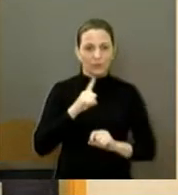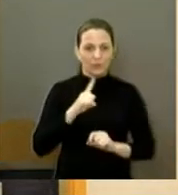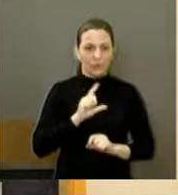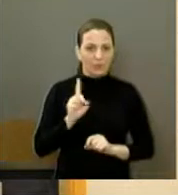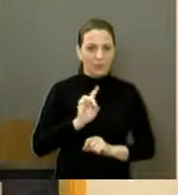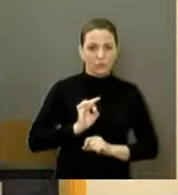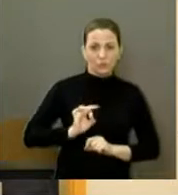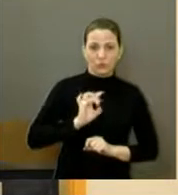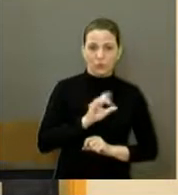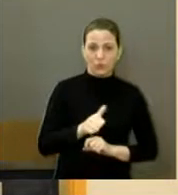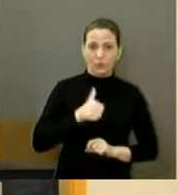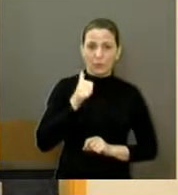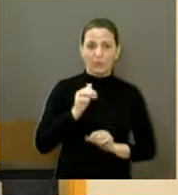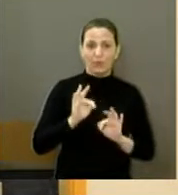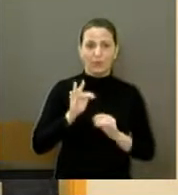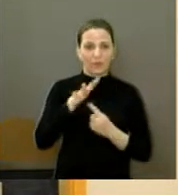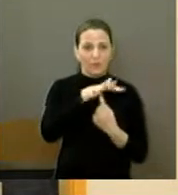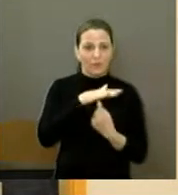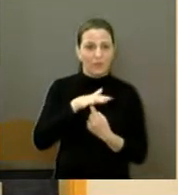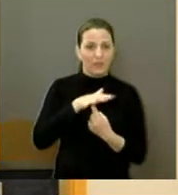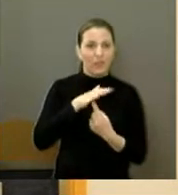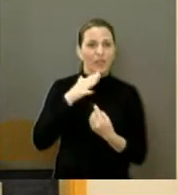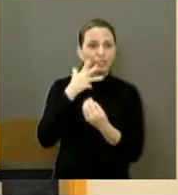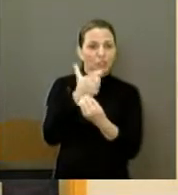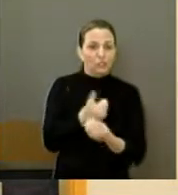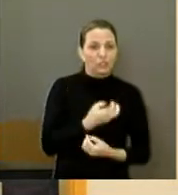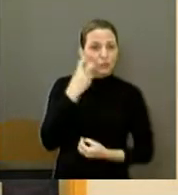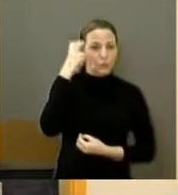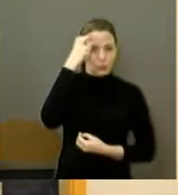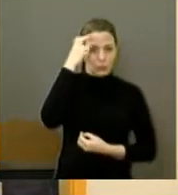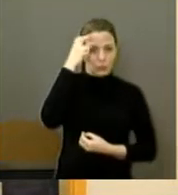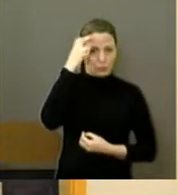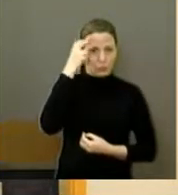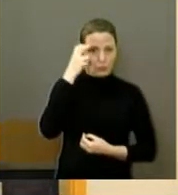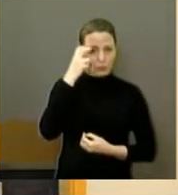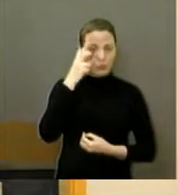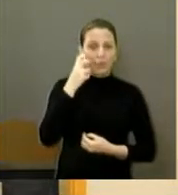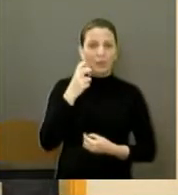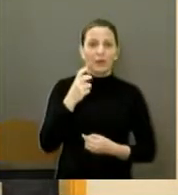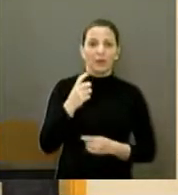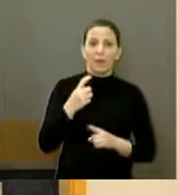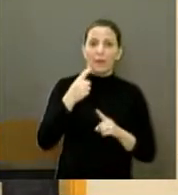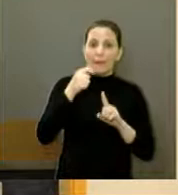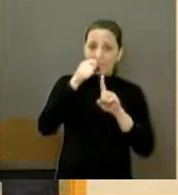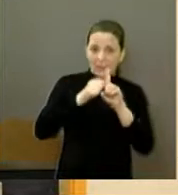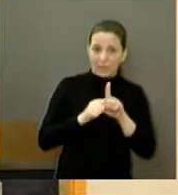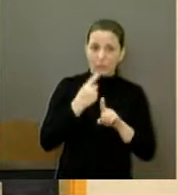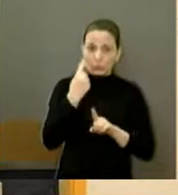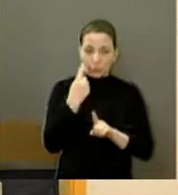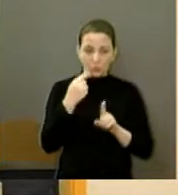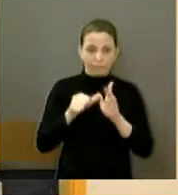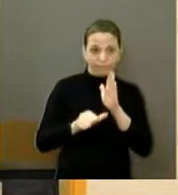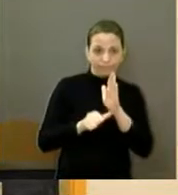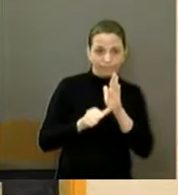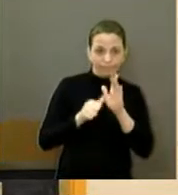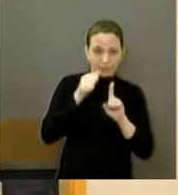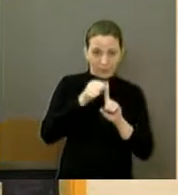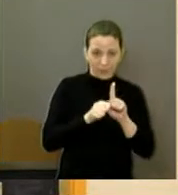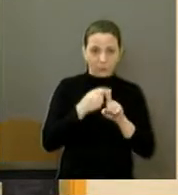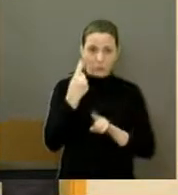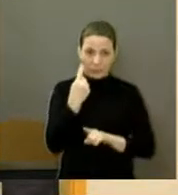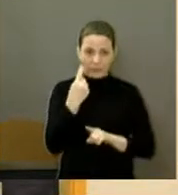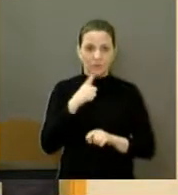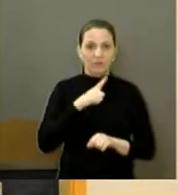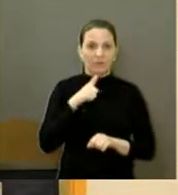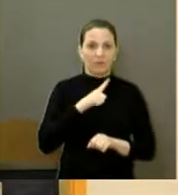só a primeira feira de arte e cultura, mas será uma vez por mês na Praça do Secap, das 15 às